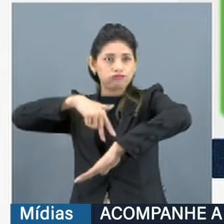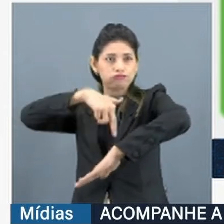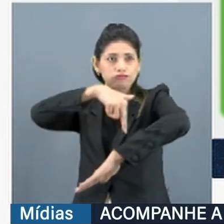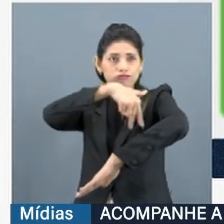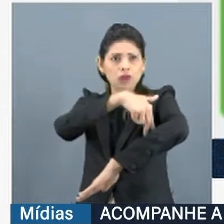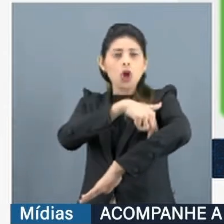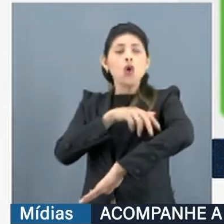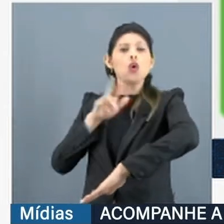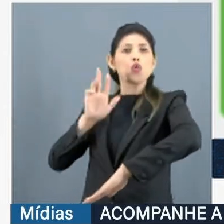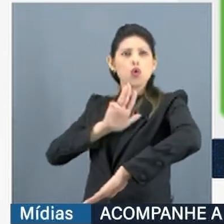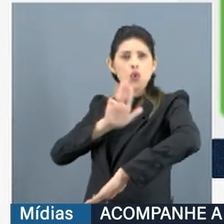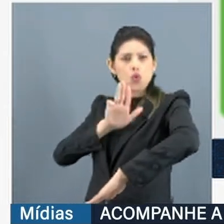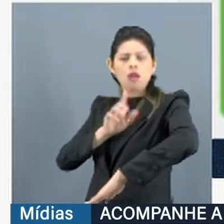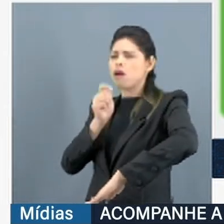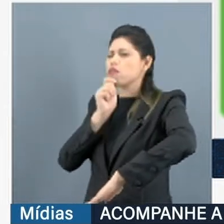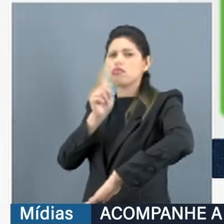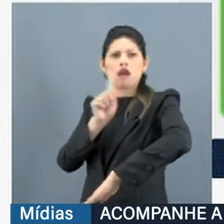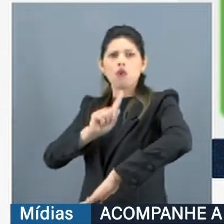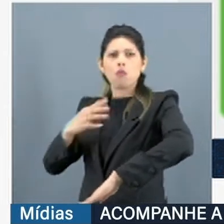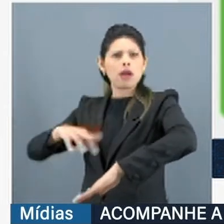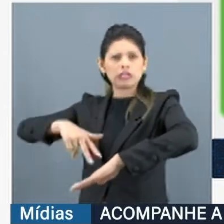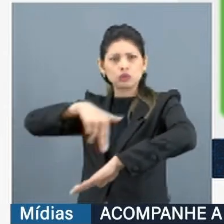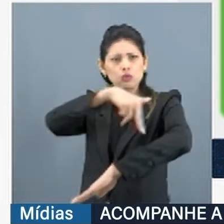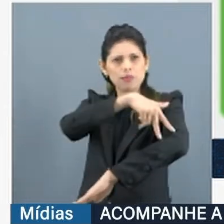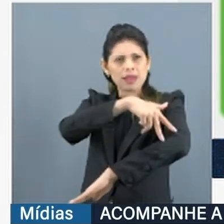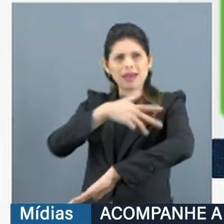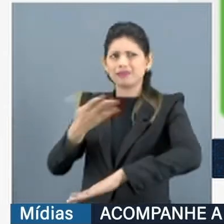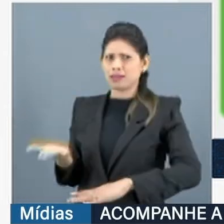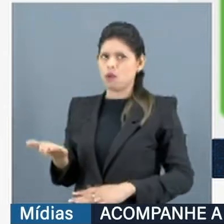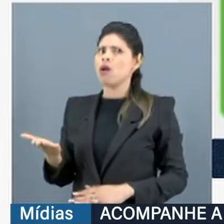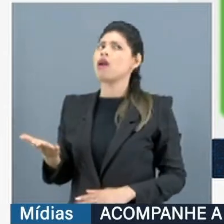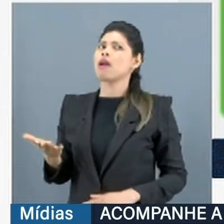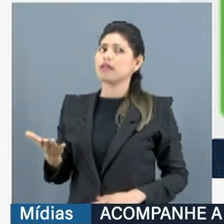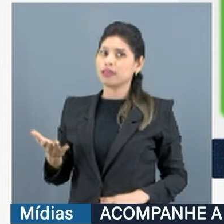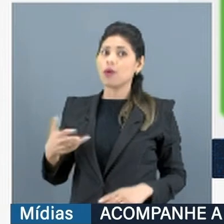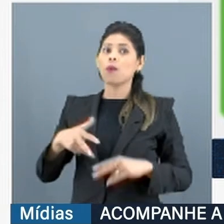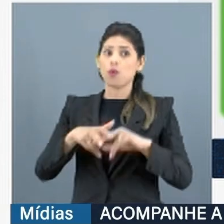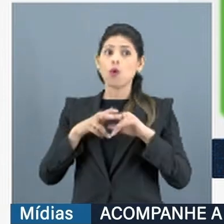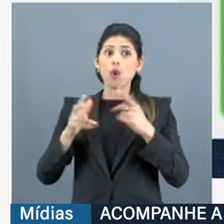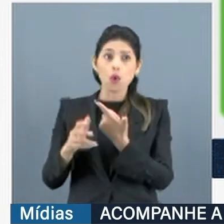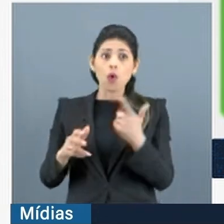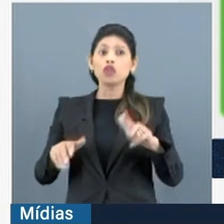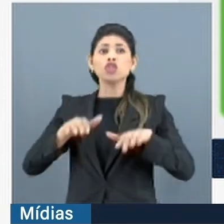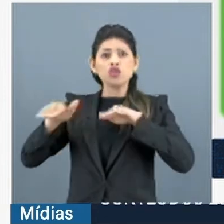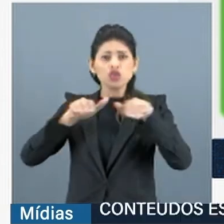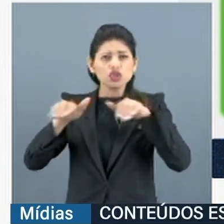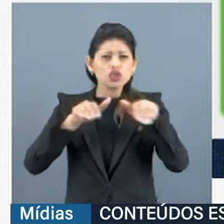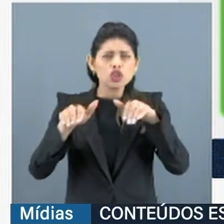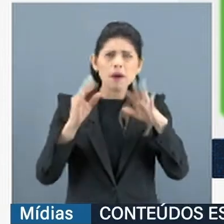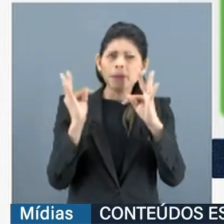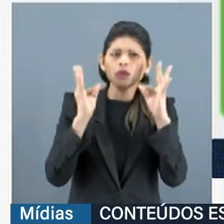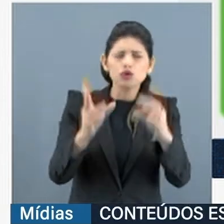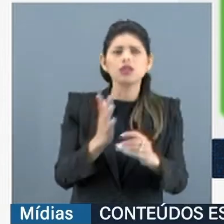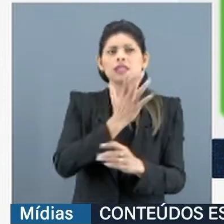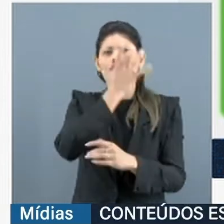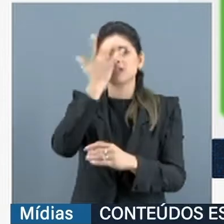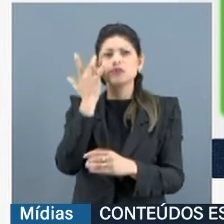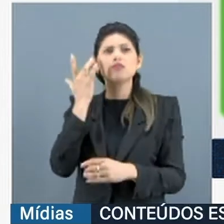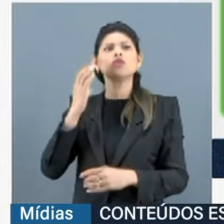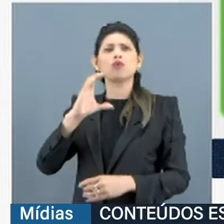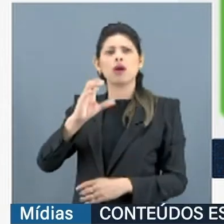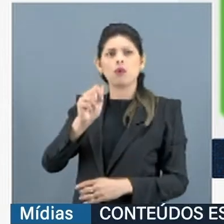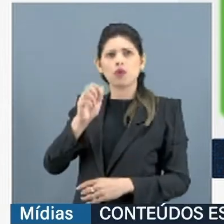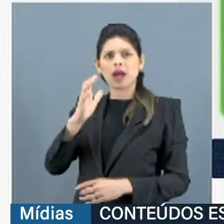estar treinando com sniper para isso? Isso é grave, gravíssimo. Aí ele vem. Convoquem os CACs, senhores. Até quando vão esperar?